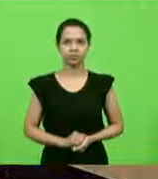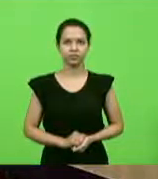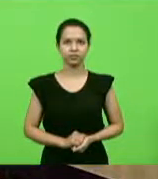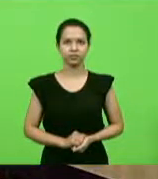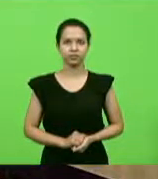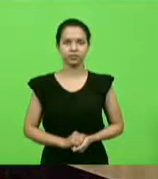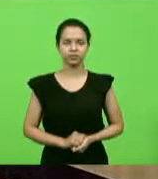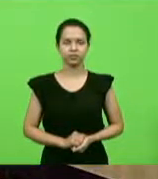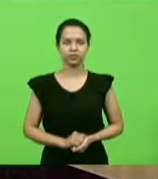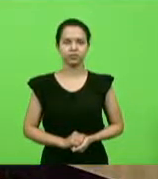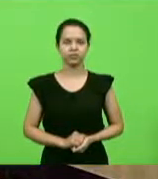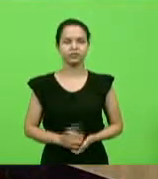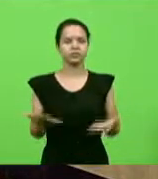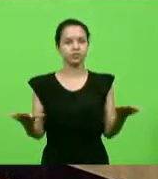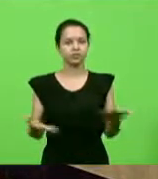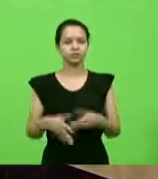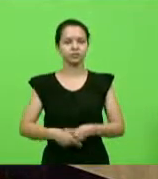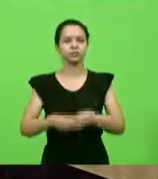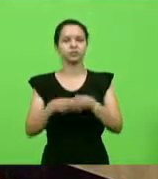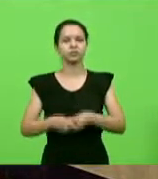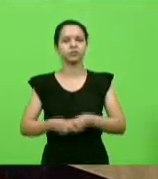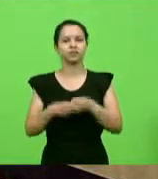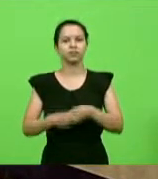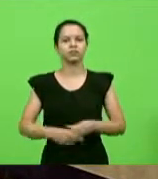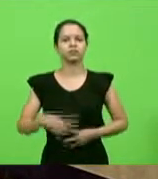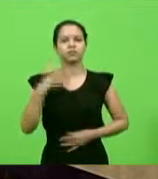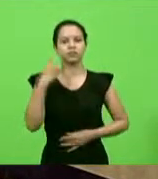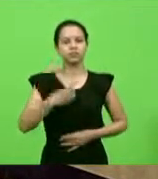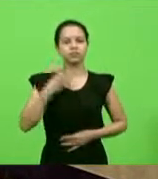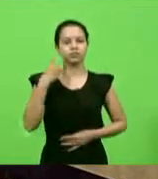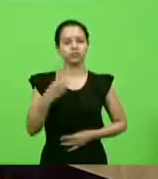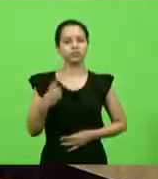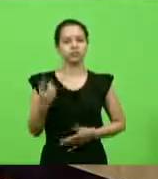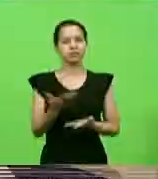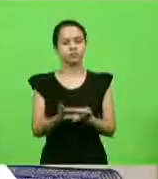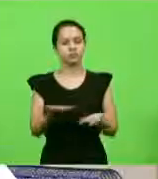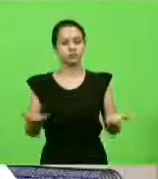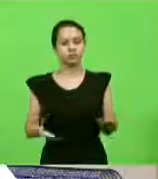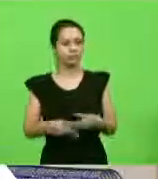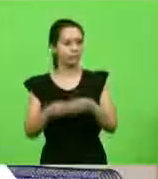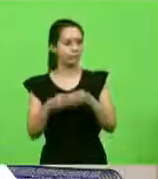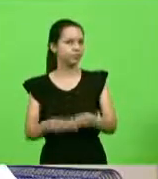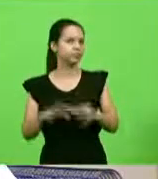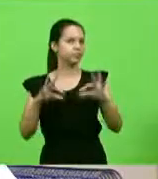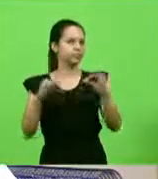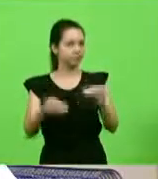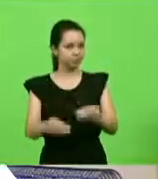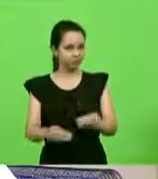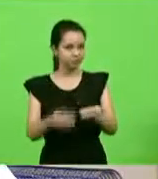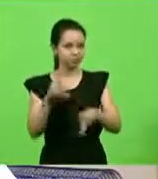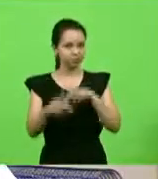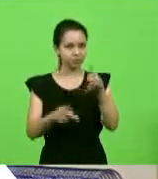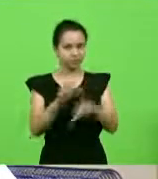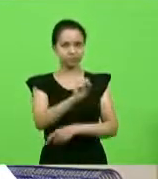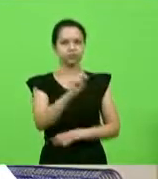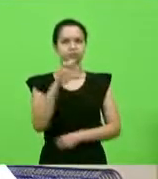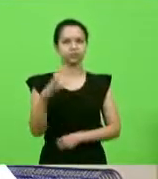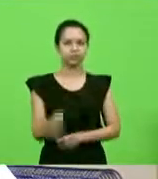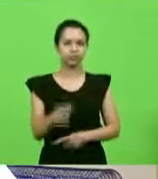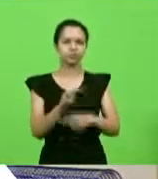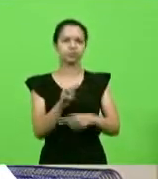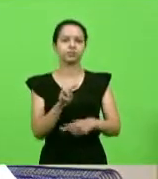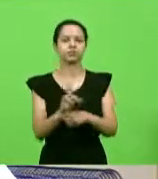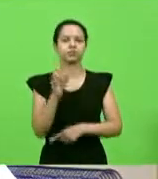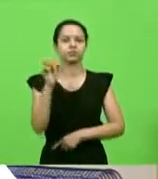Olá, eu quero cumprimentar nossas deputadas, nossos deputados, cumprimento todos os catarinenses. Sob a proteção